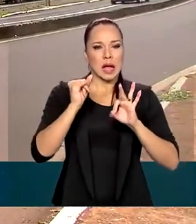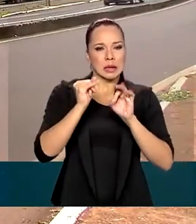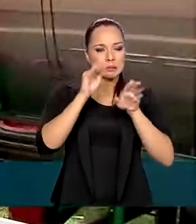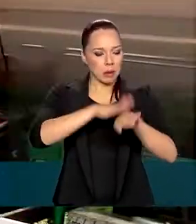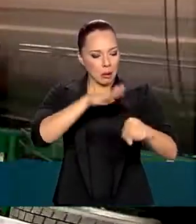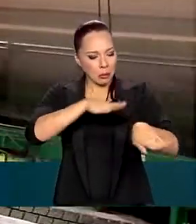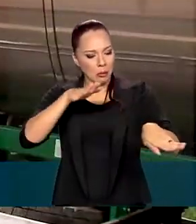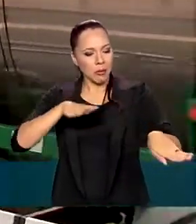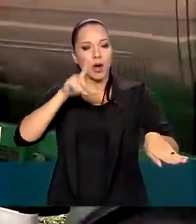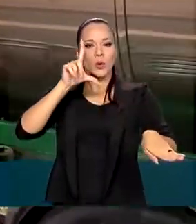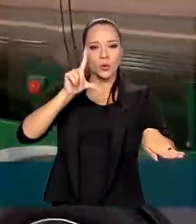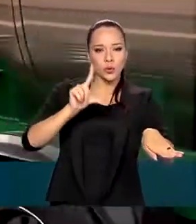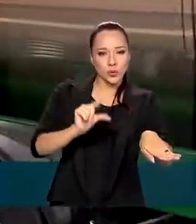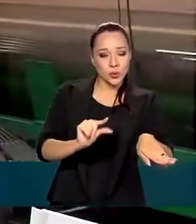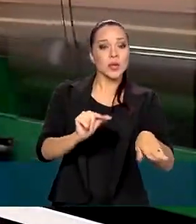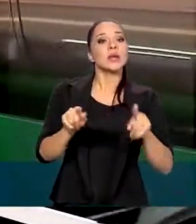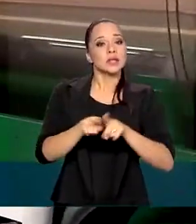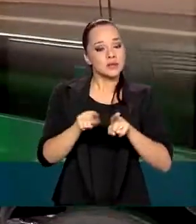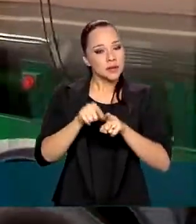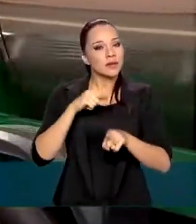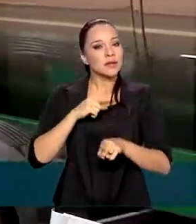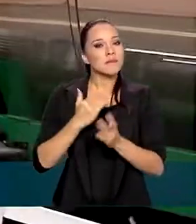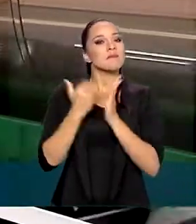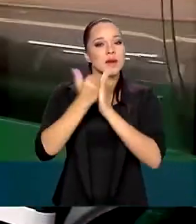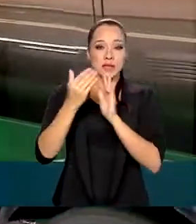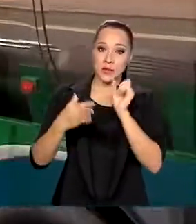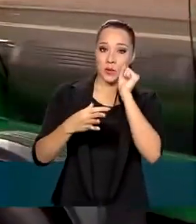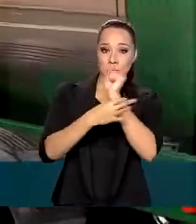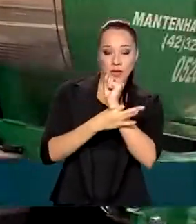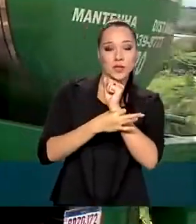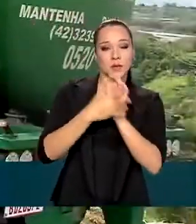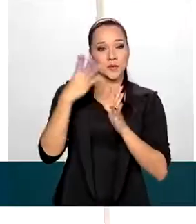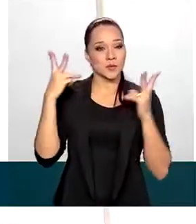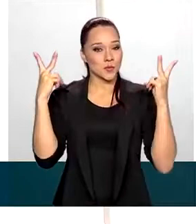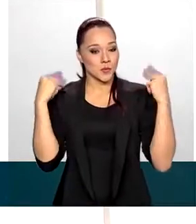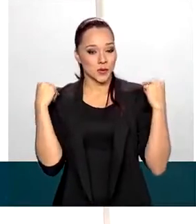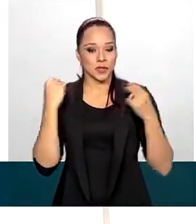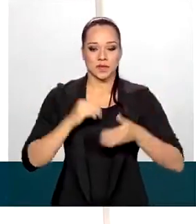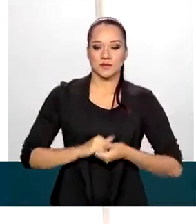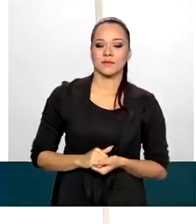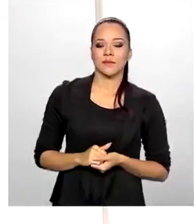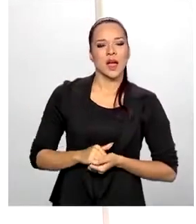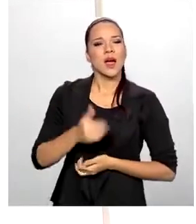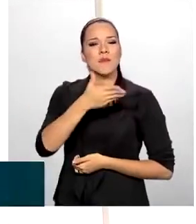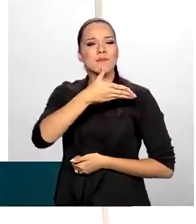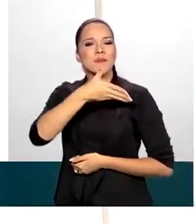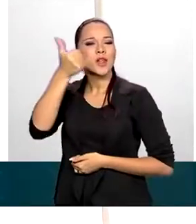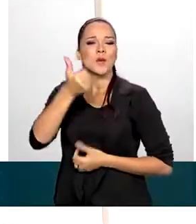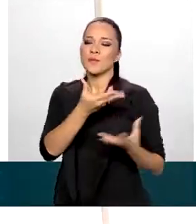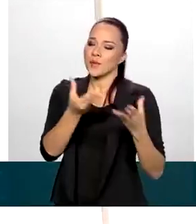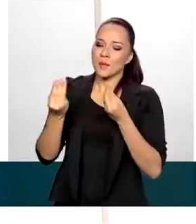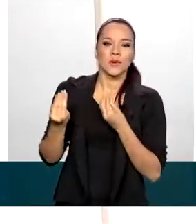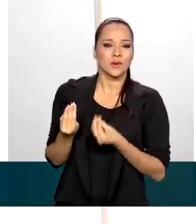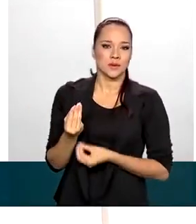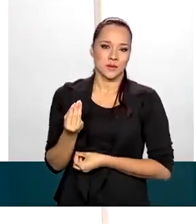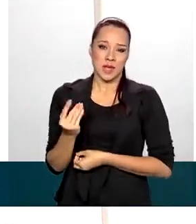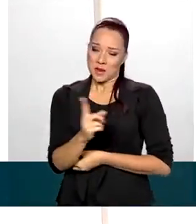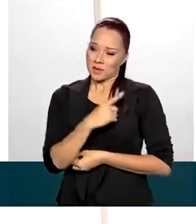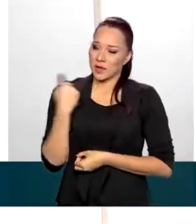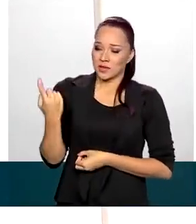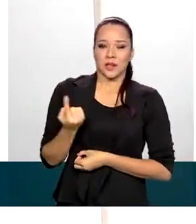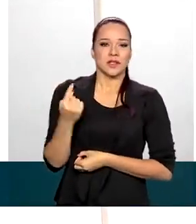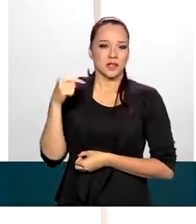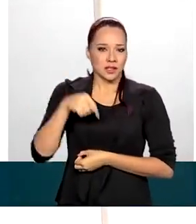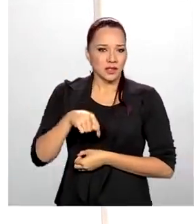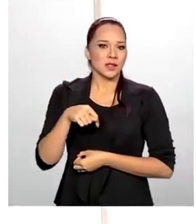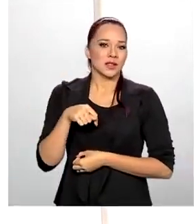transporte de cargas e oferecendo mais segurança para os motoristas. Melhora para muitos, para nós seria até melhor, tanto para